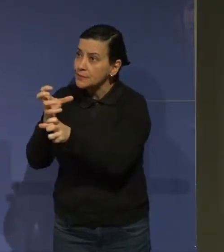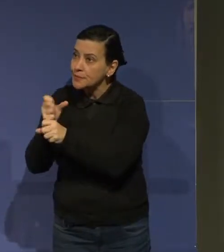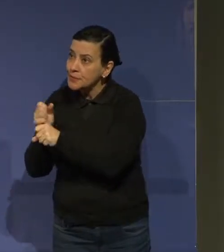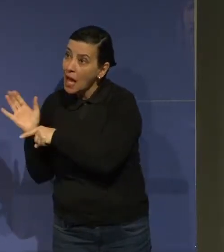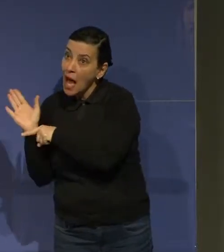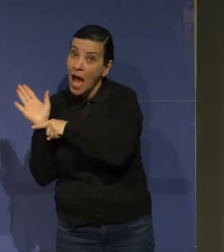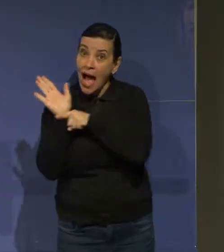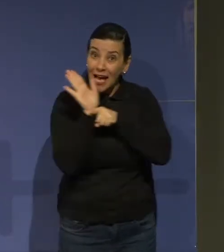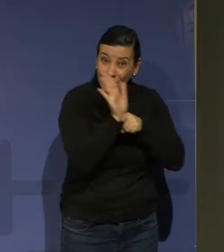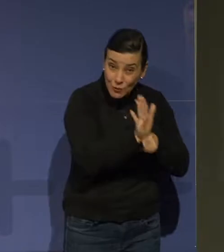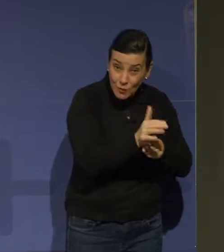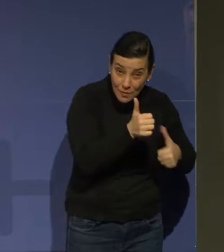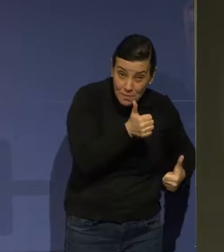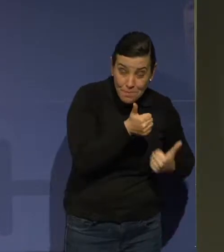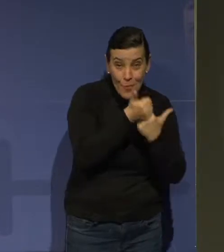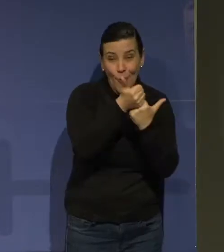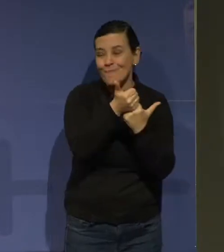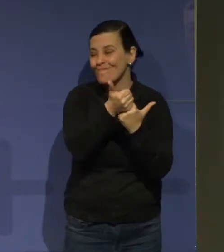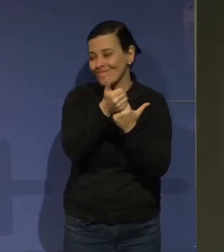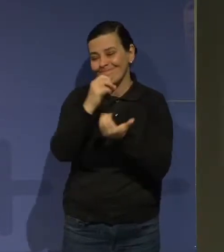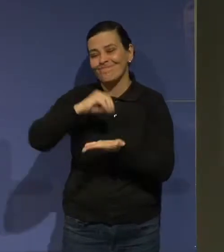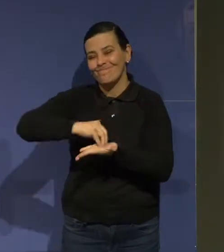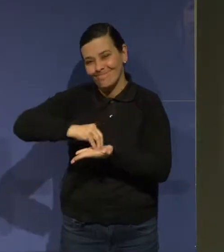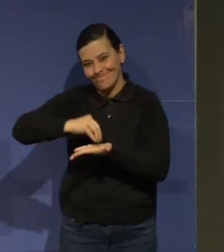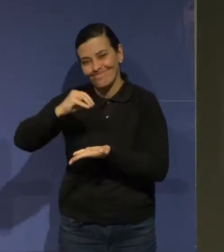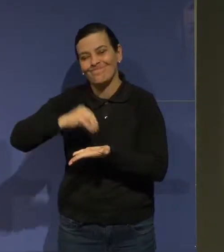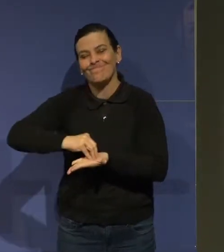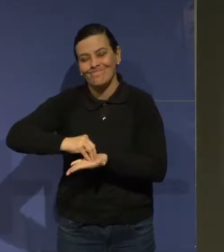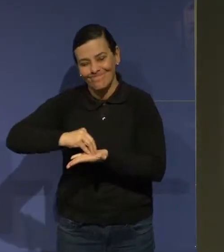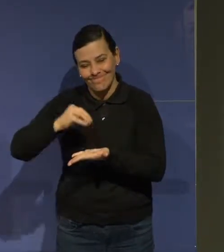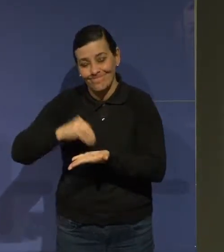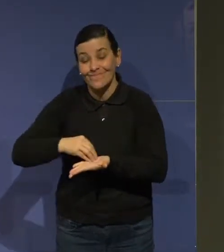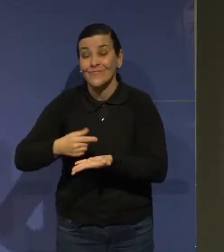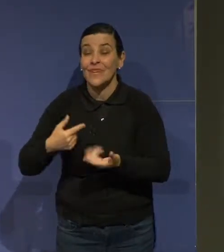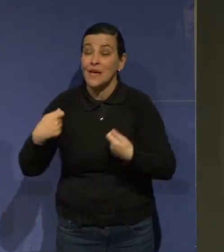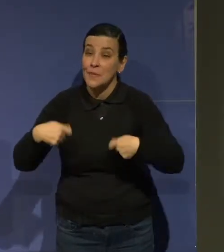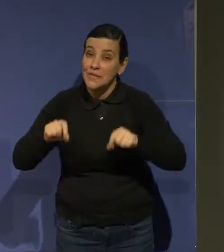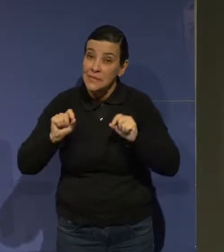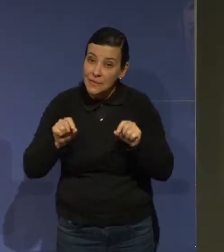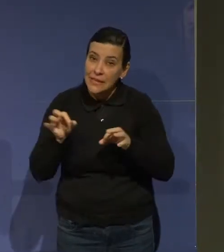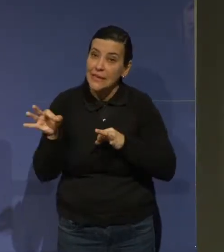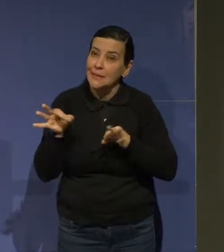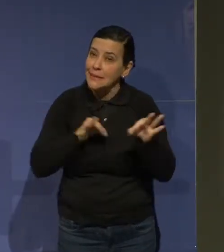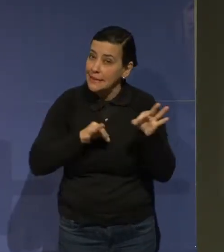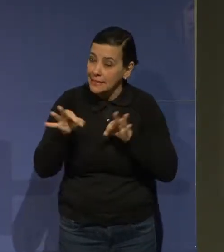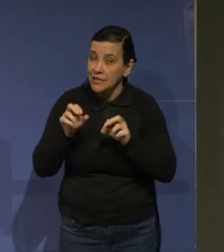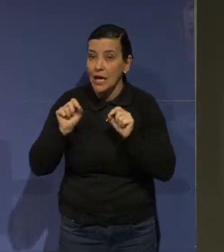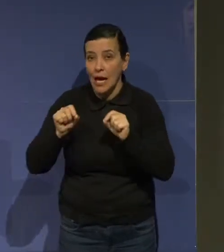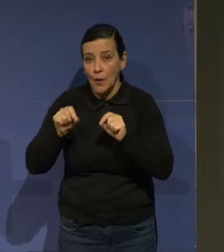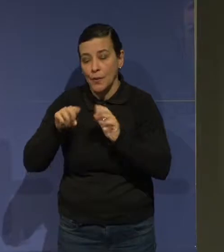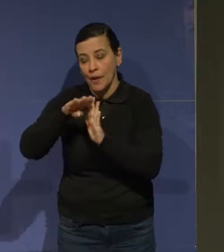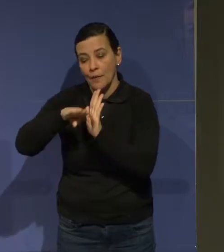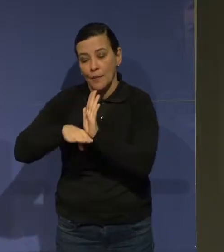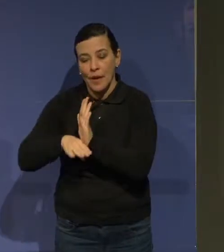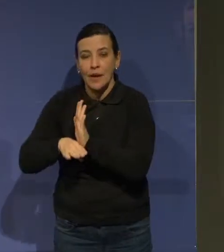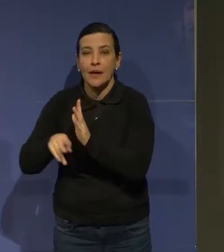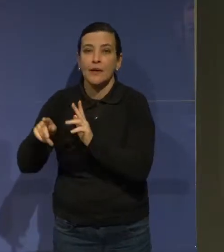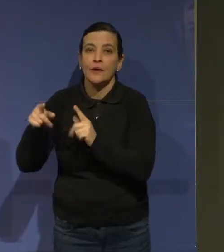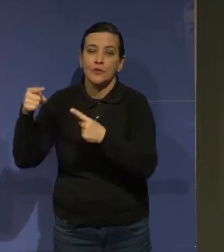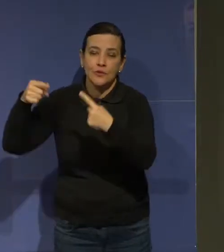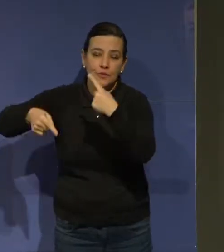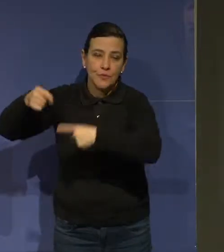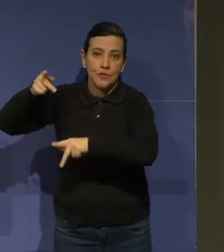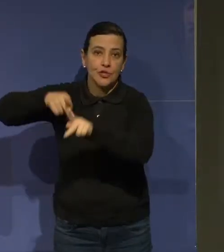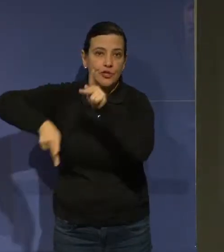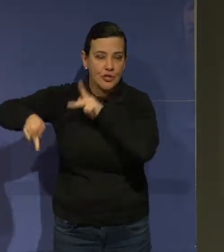nosso, tem que planejar, principalmente, política pública. Mas não ajuda as empresas